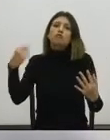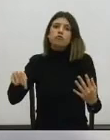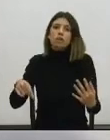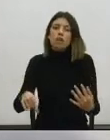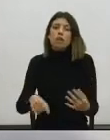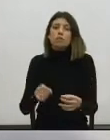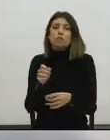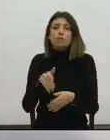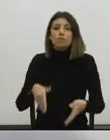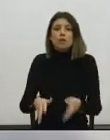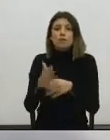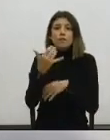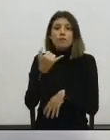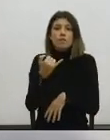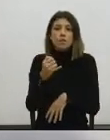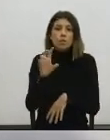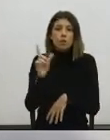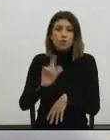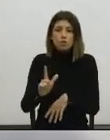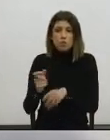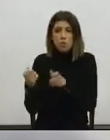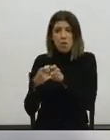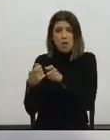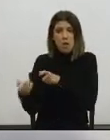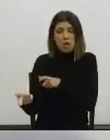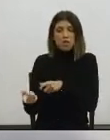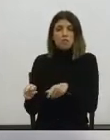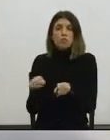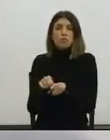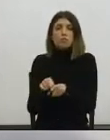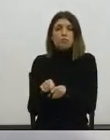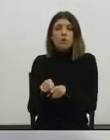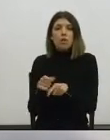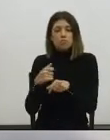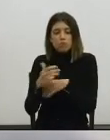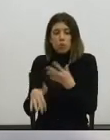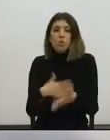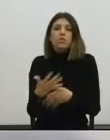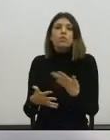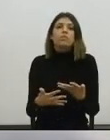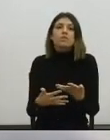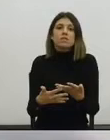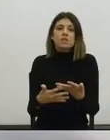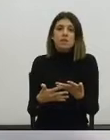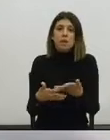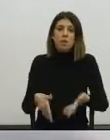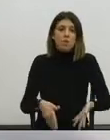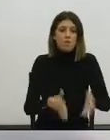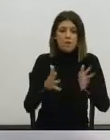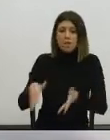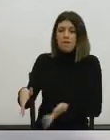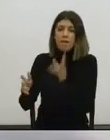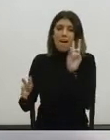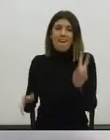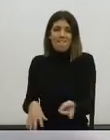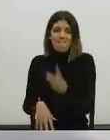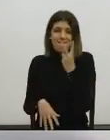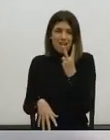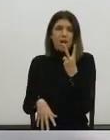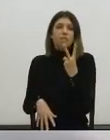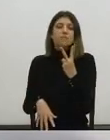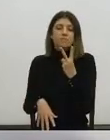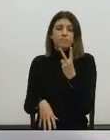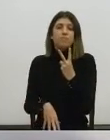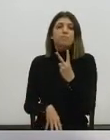na Avenida 24 de Julho, ali perto. Portanto, no fundo, asseguraríamos a continuidade entre estas duas vias, que